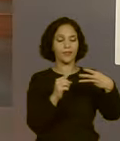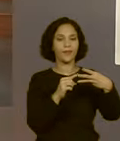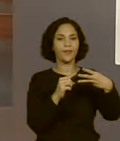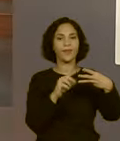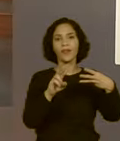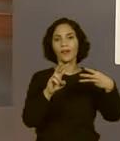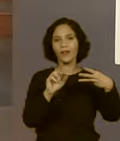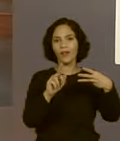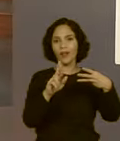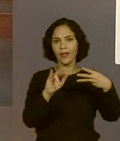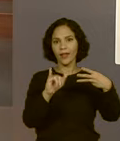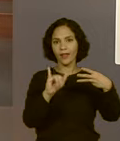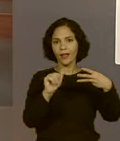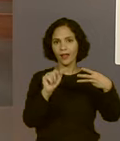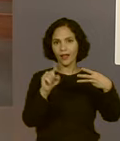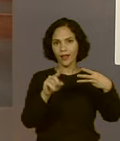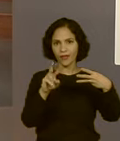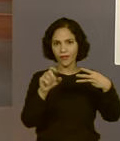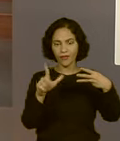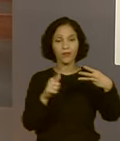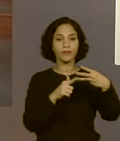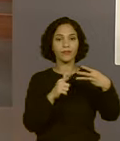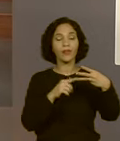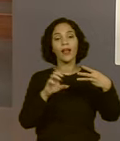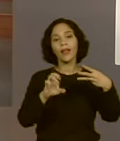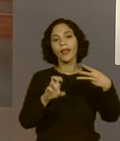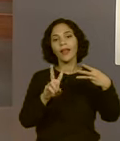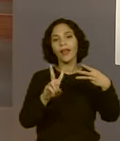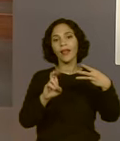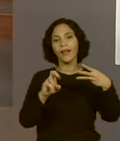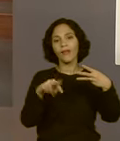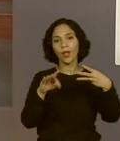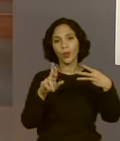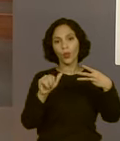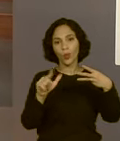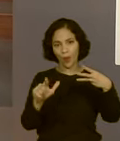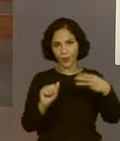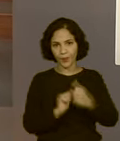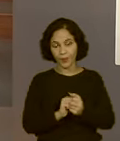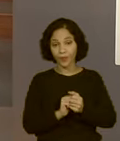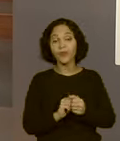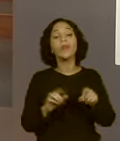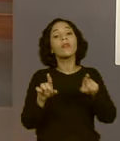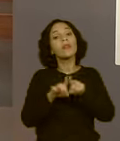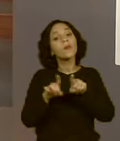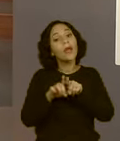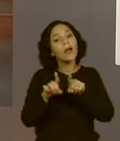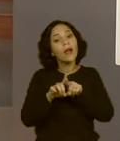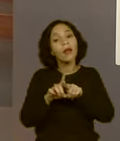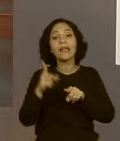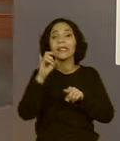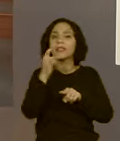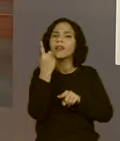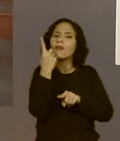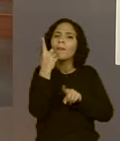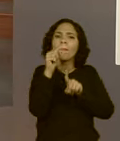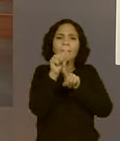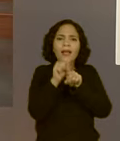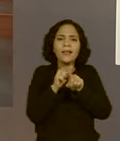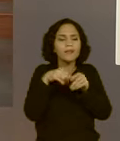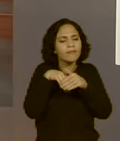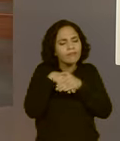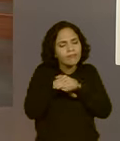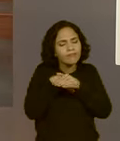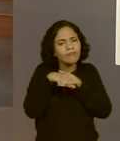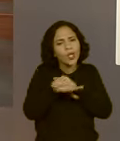E também lembramos que uma pequena economia mensal pode gerar uma grande quantia ao longo do